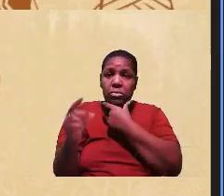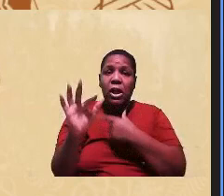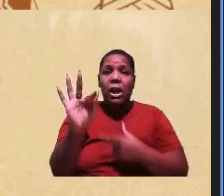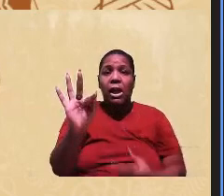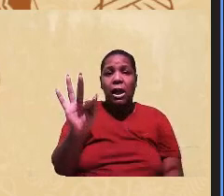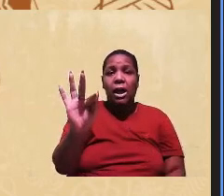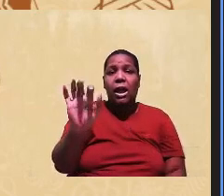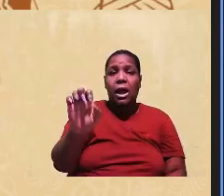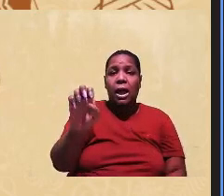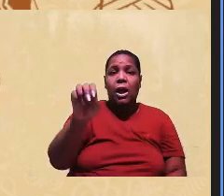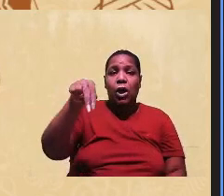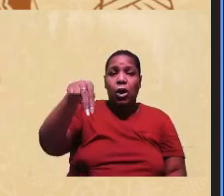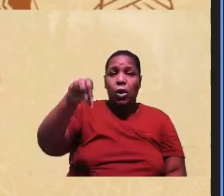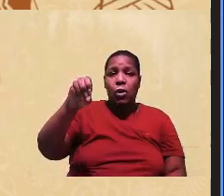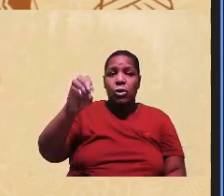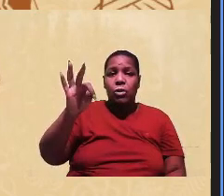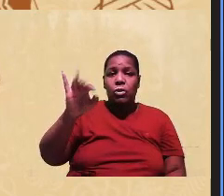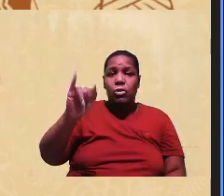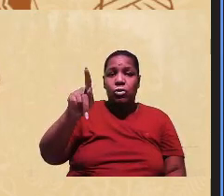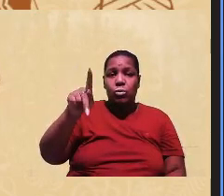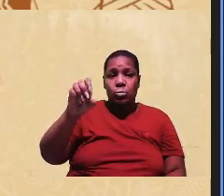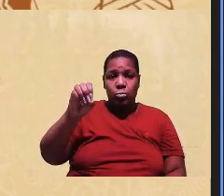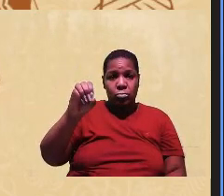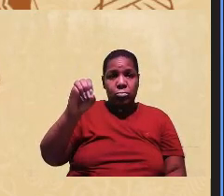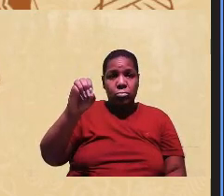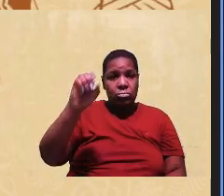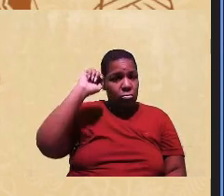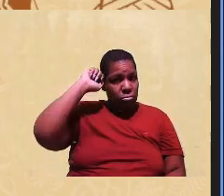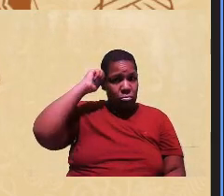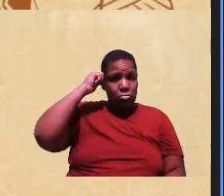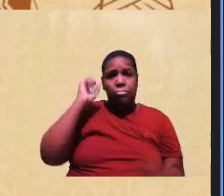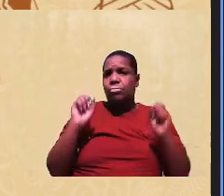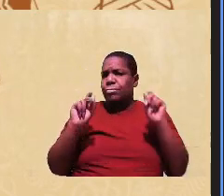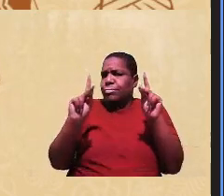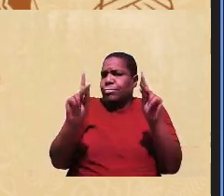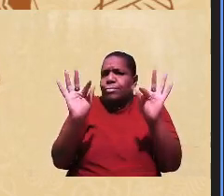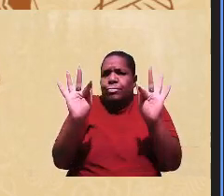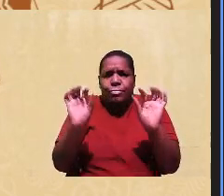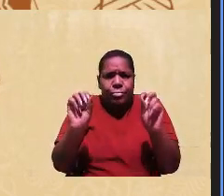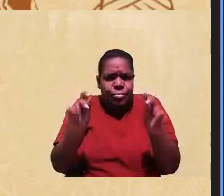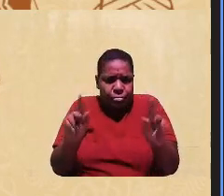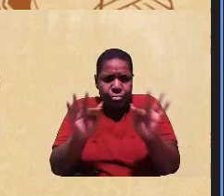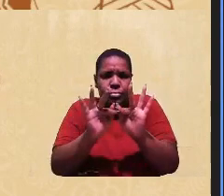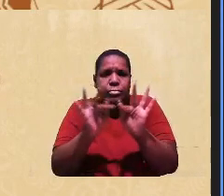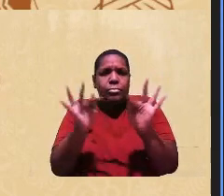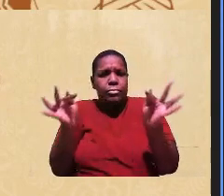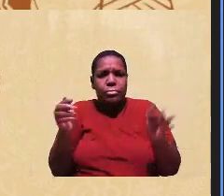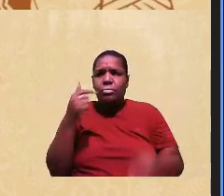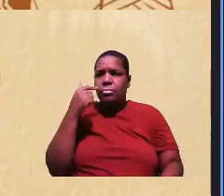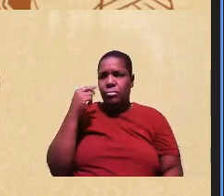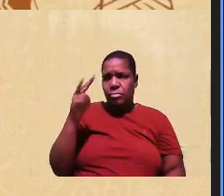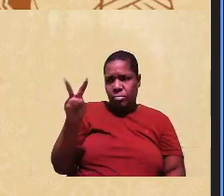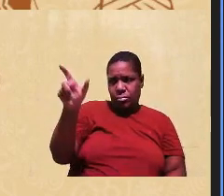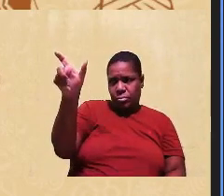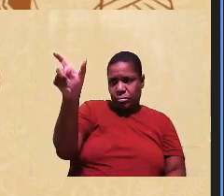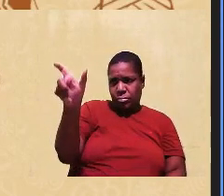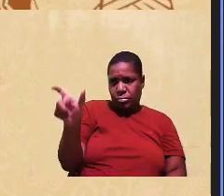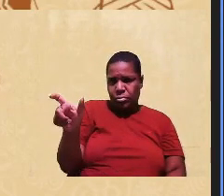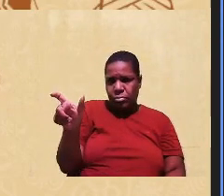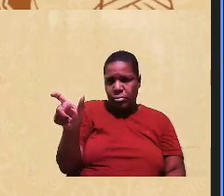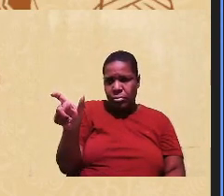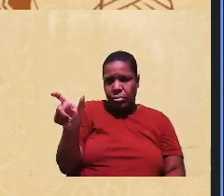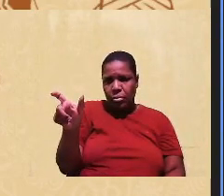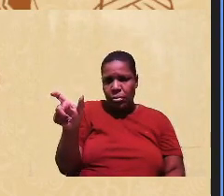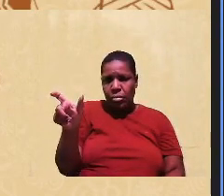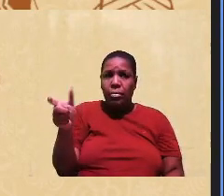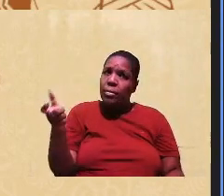fenótipo negroide. Tudo bem. É simples identificar um fenótipo negroide? Eu